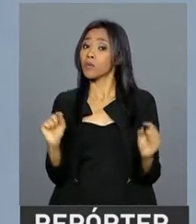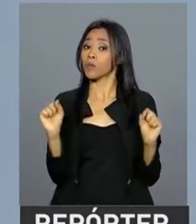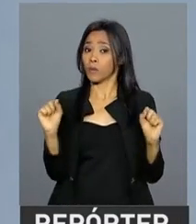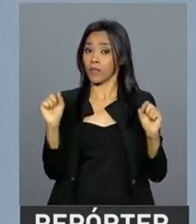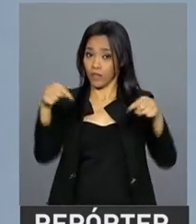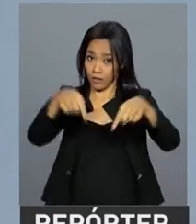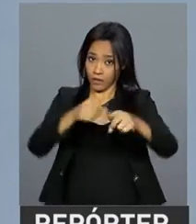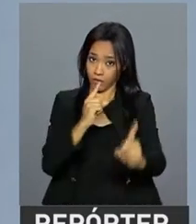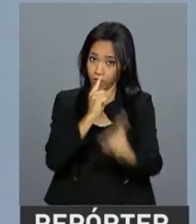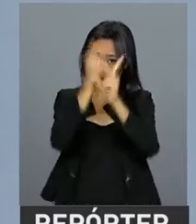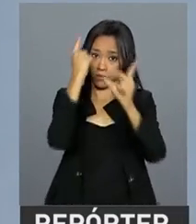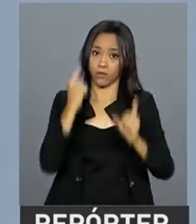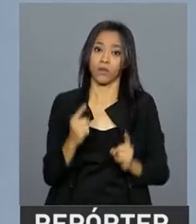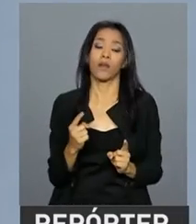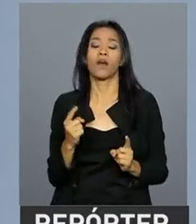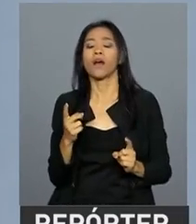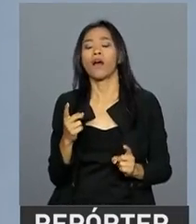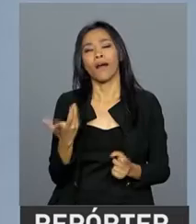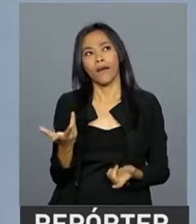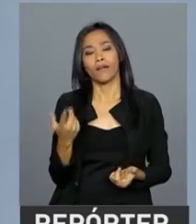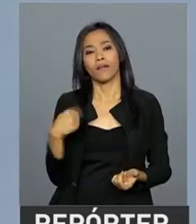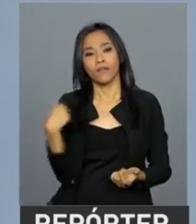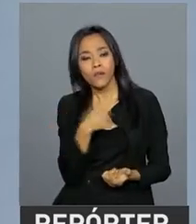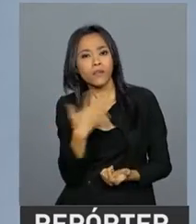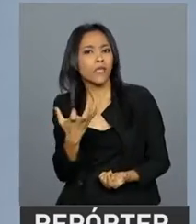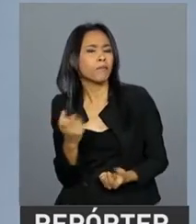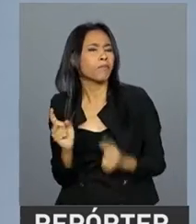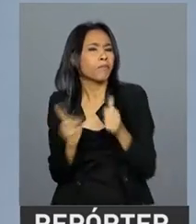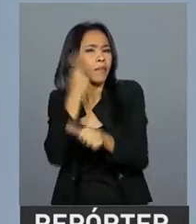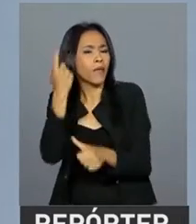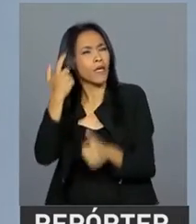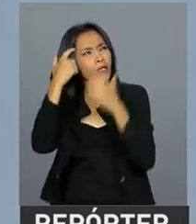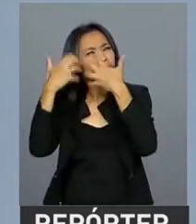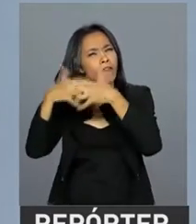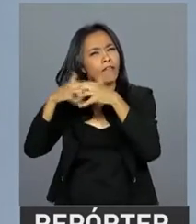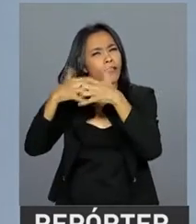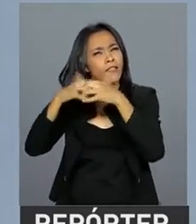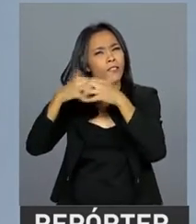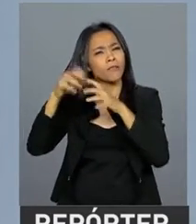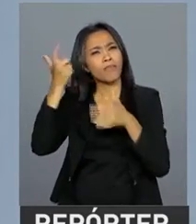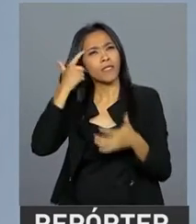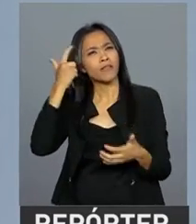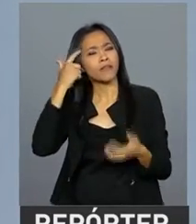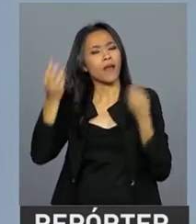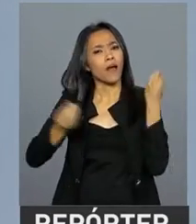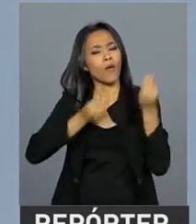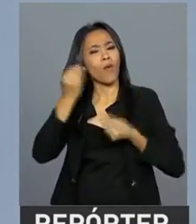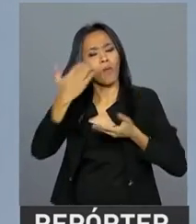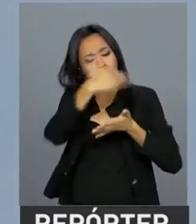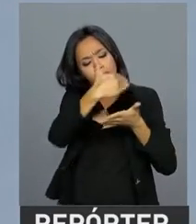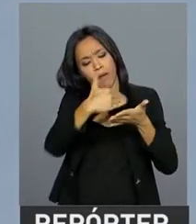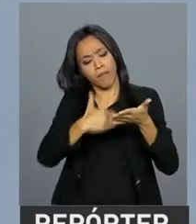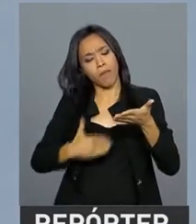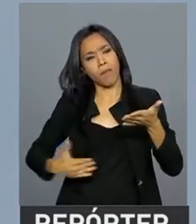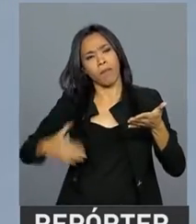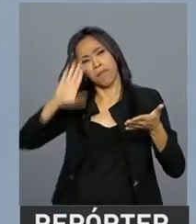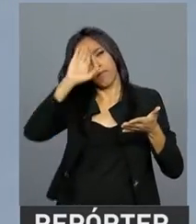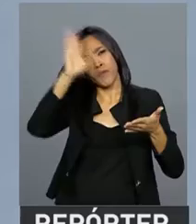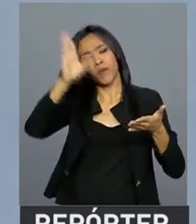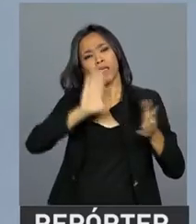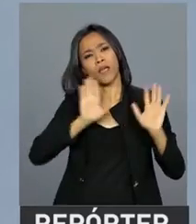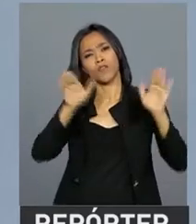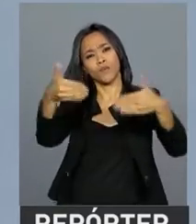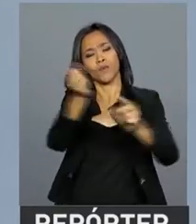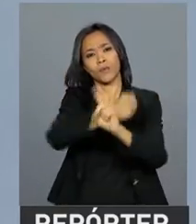realmente, primeiro, refletir junto e pensar uma agenda social com as prioridades que